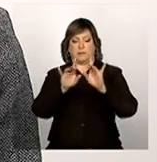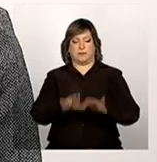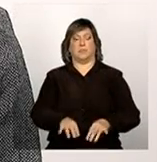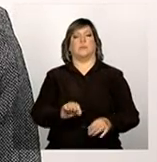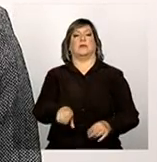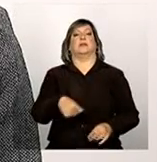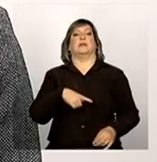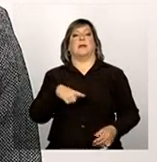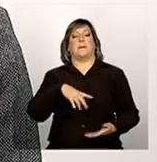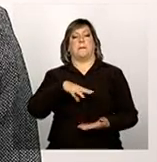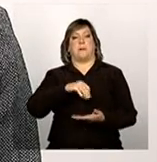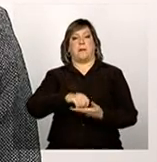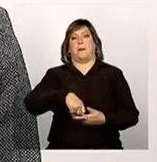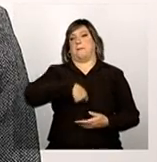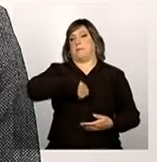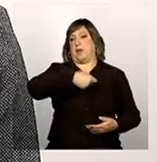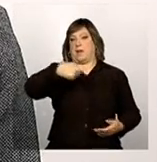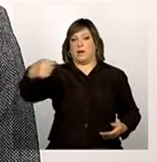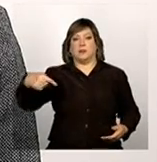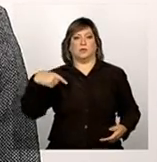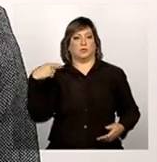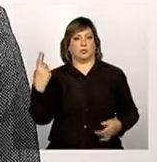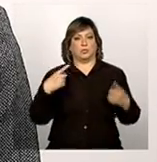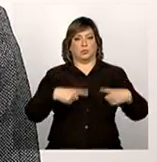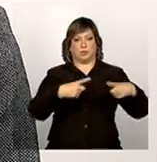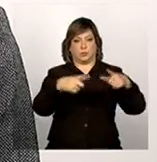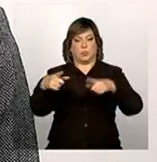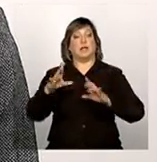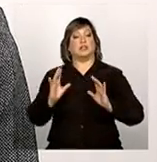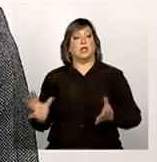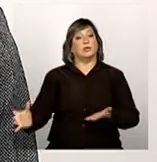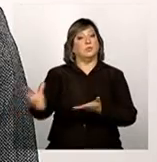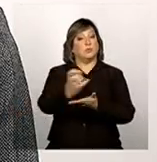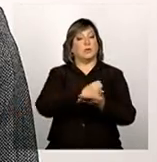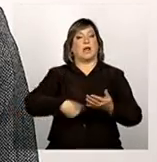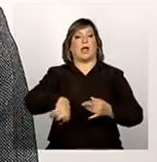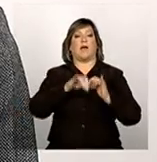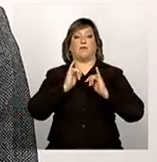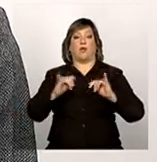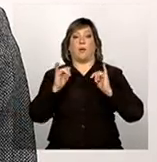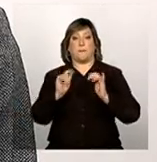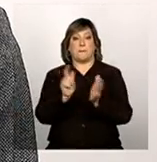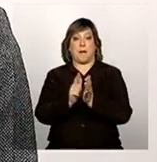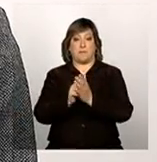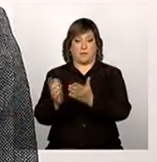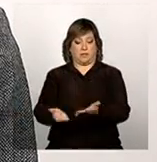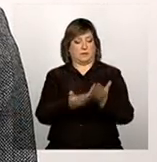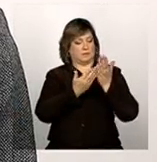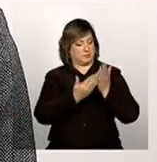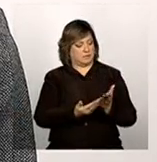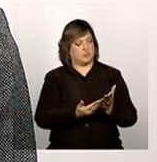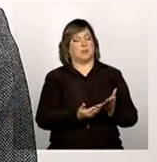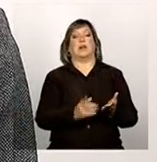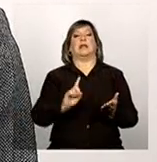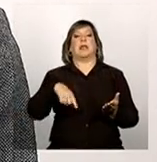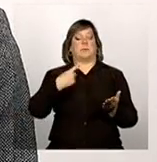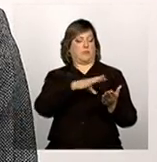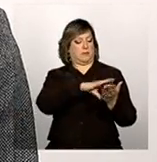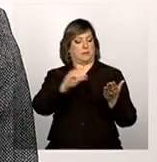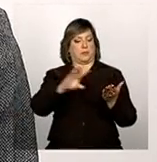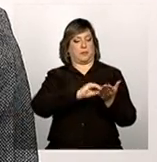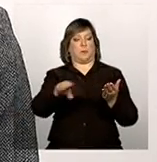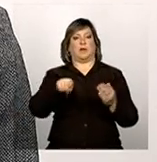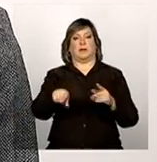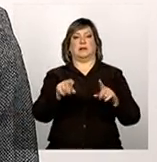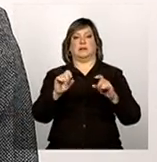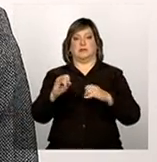trabalho de mandar para as unidades e já ir coletando essa informação no papel para a posterior digitação no sistema.